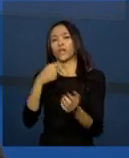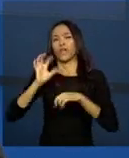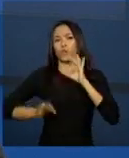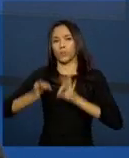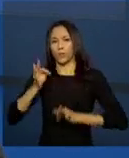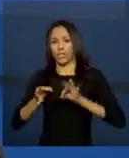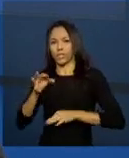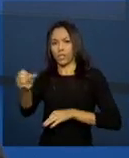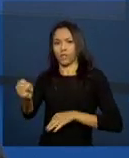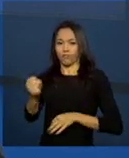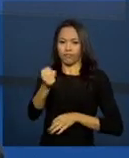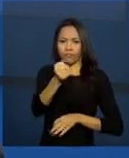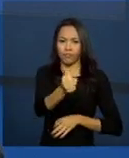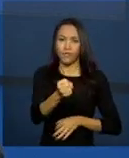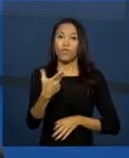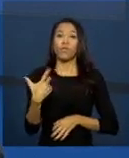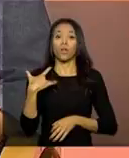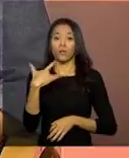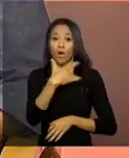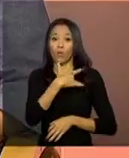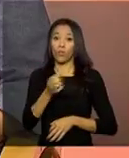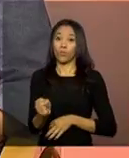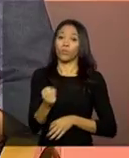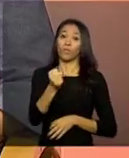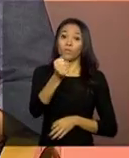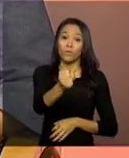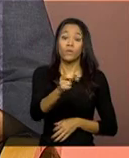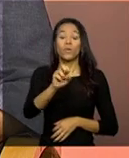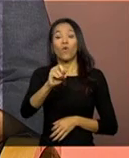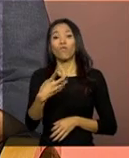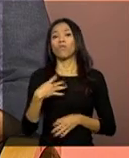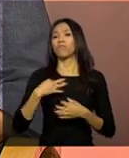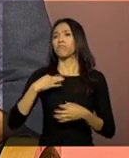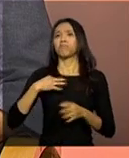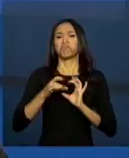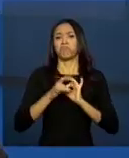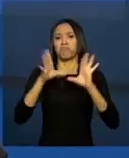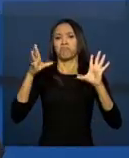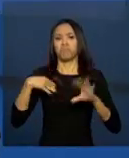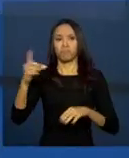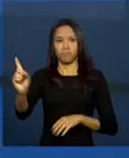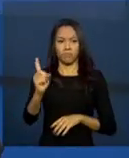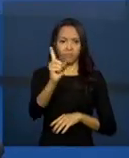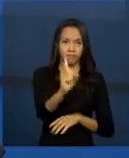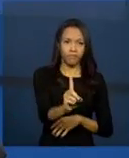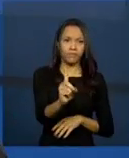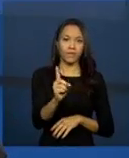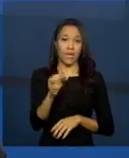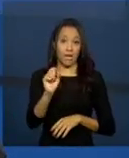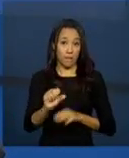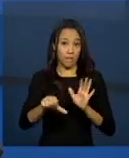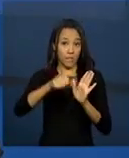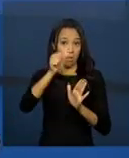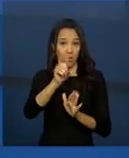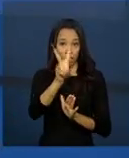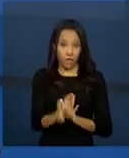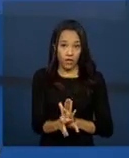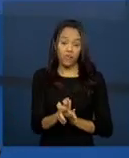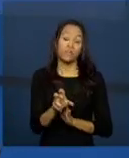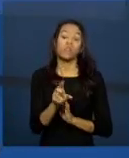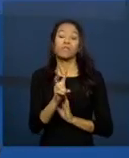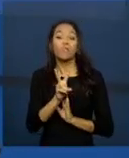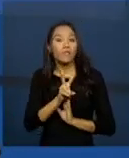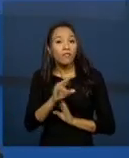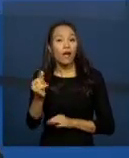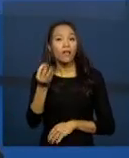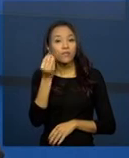por um encaminhamento da saúde, por uma ação de buscativa, ou foi uma demanda espontânea. Então, isso, na primeira vez que você vai atender e iniciar